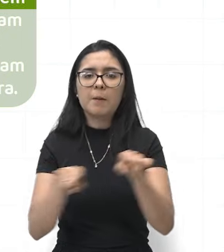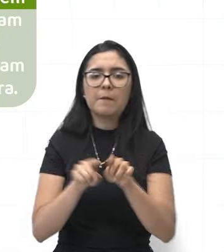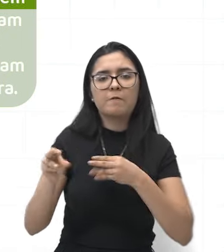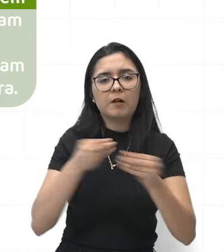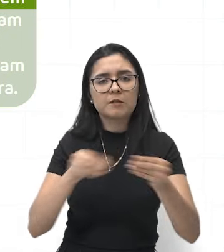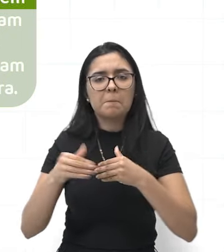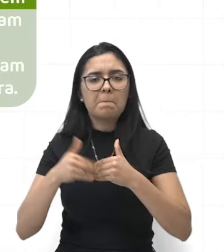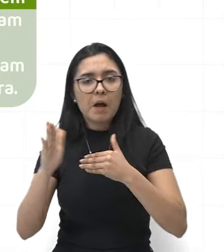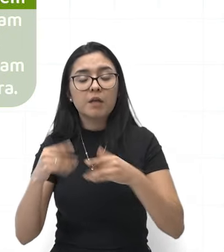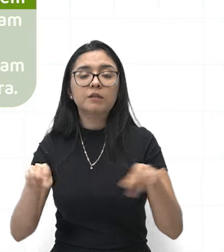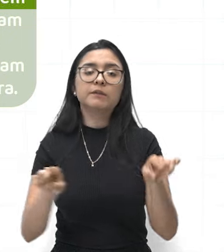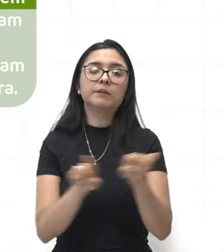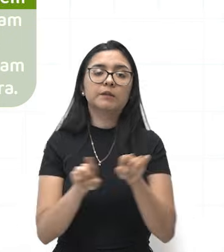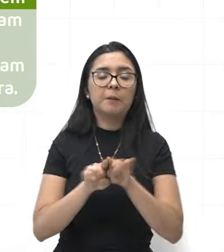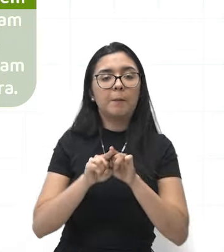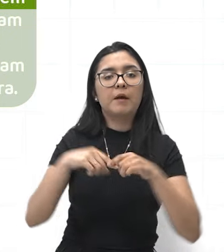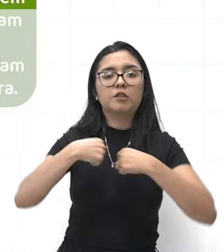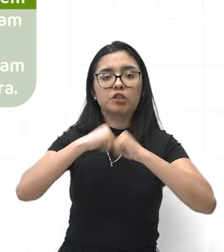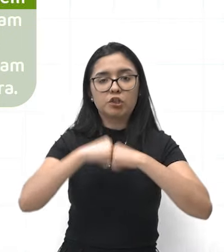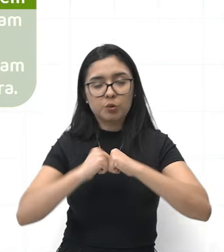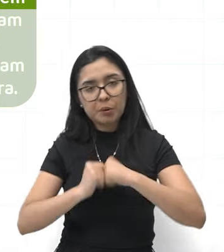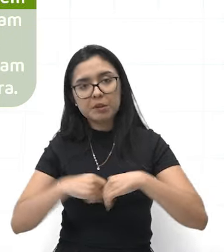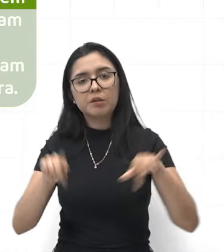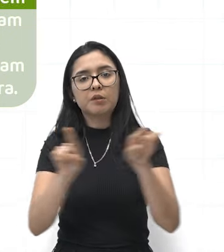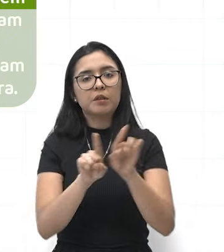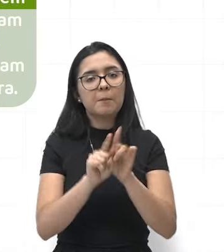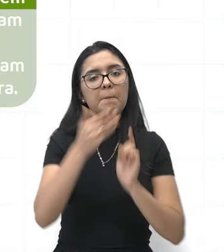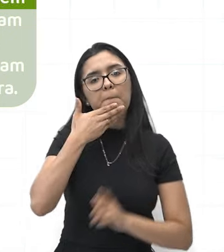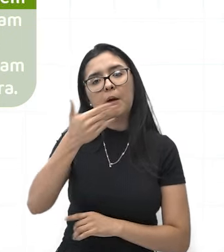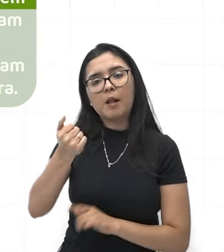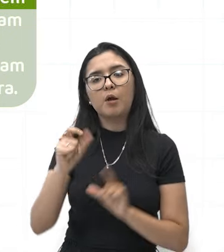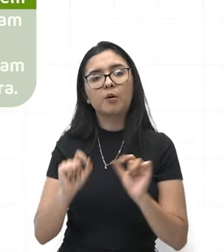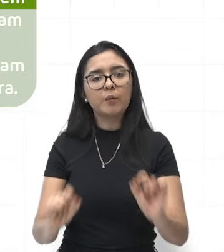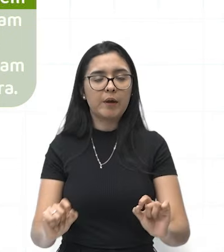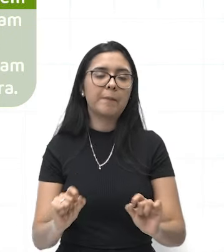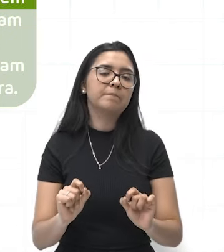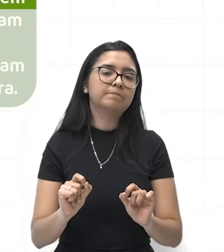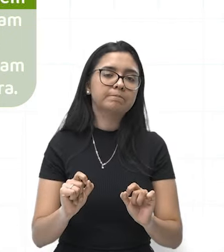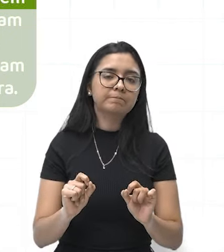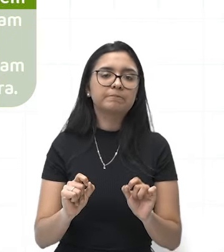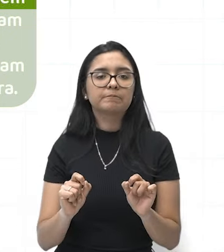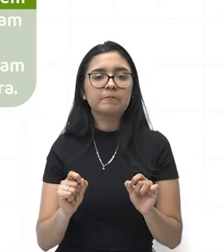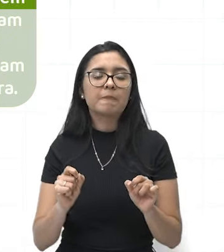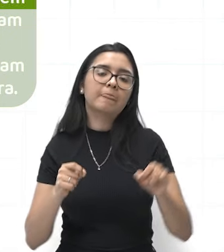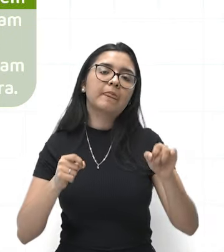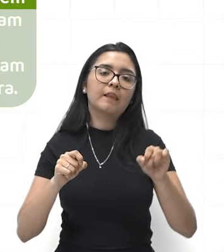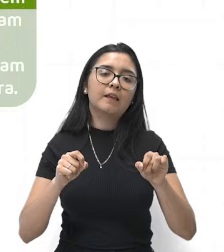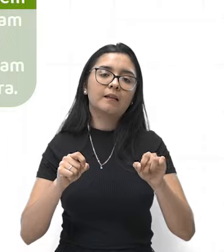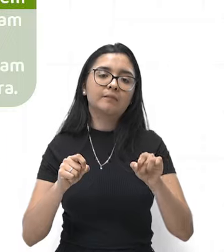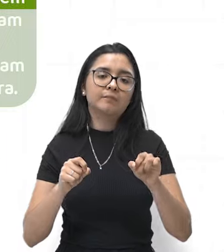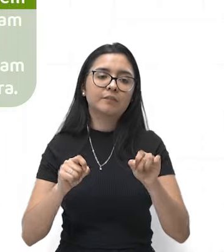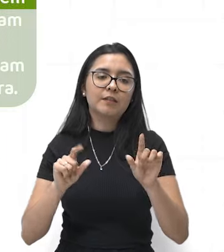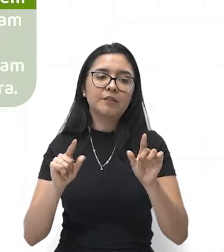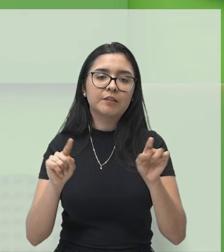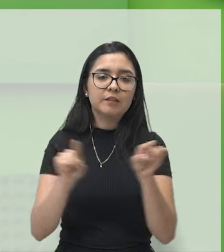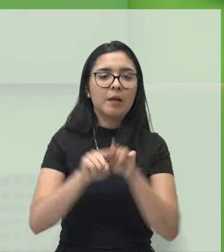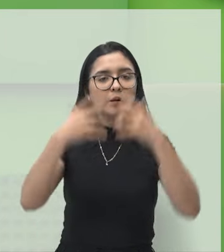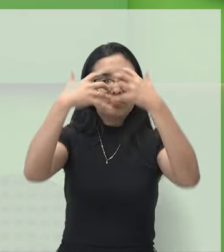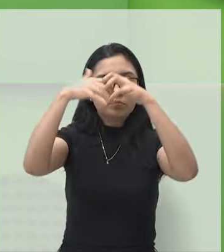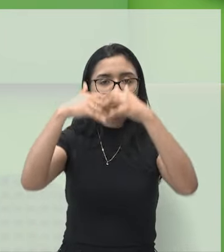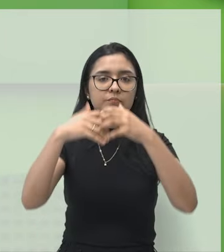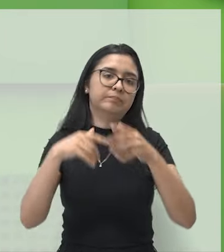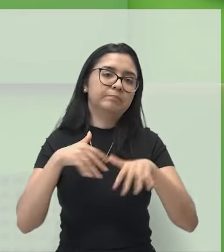a flexibilidade das articulações e melhoram a coordenação motora.